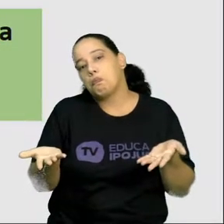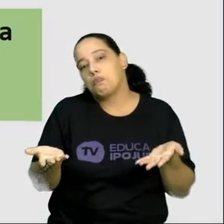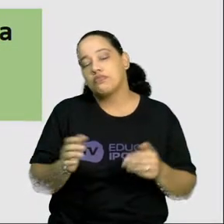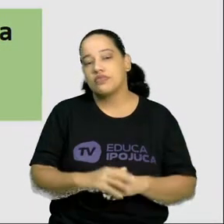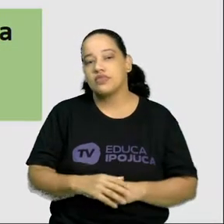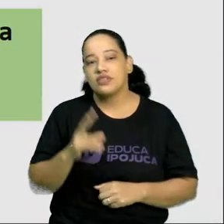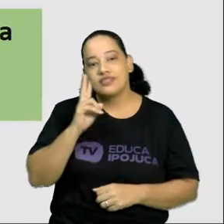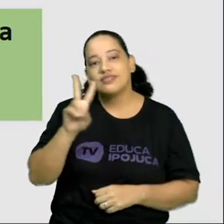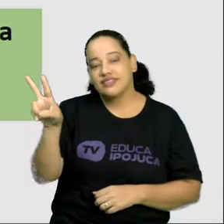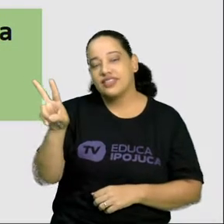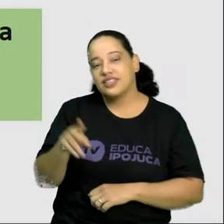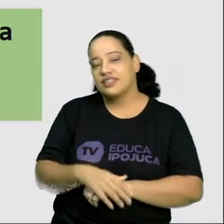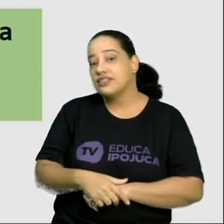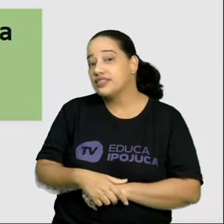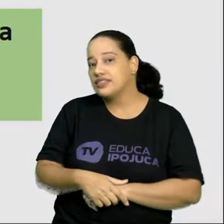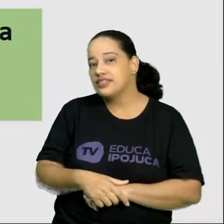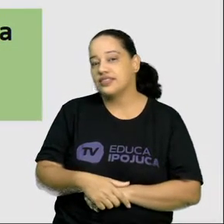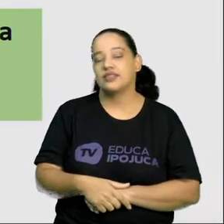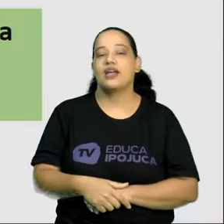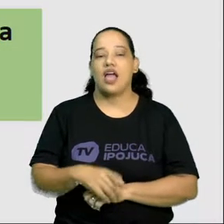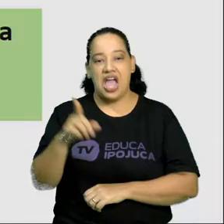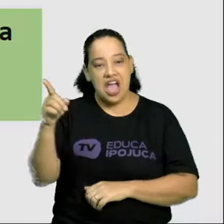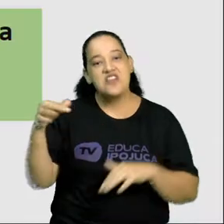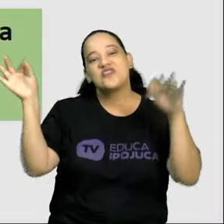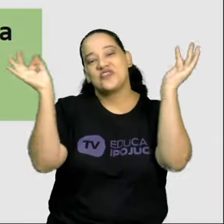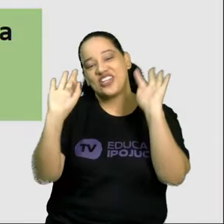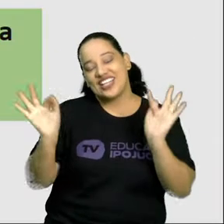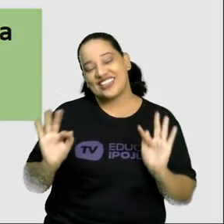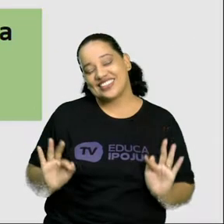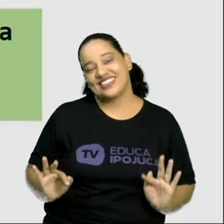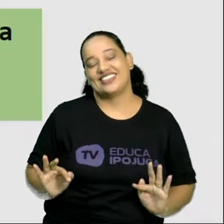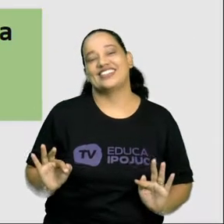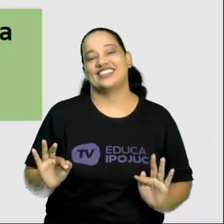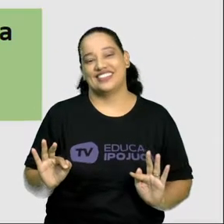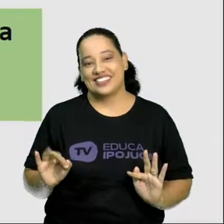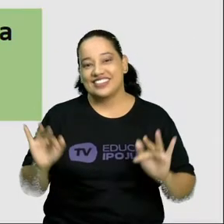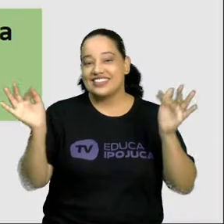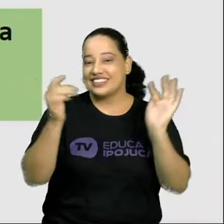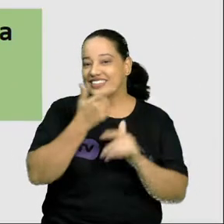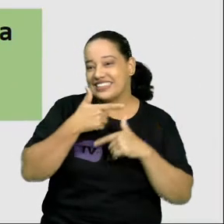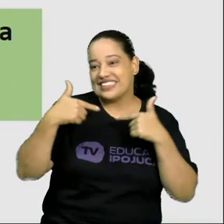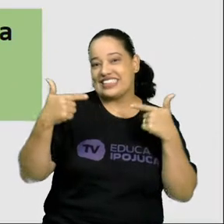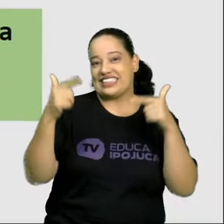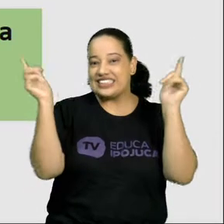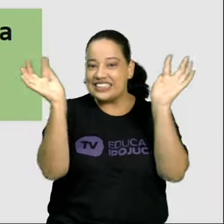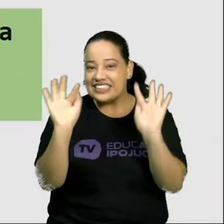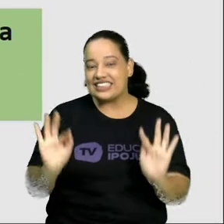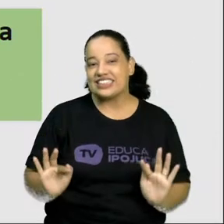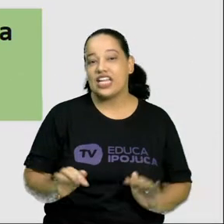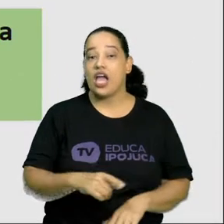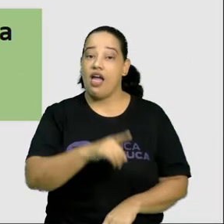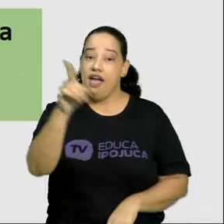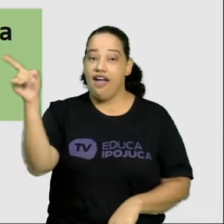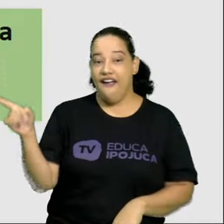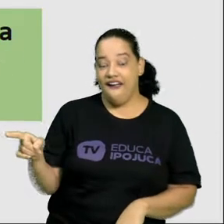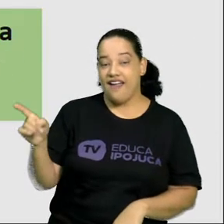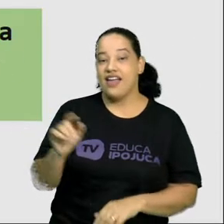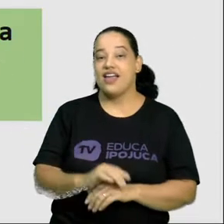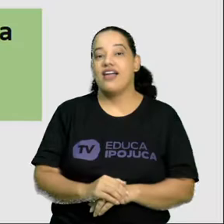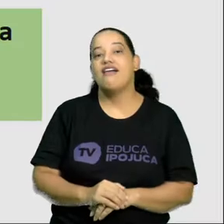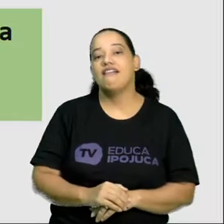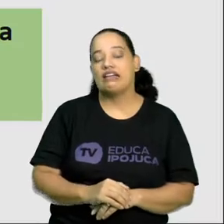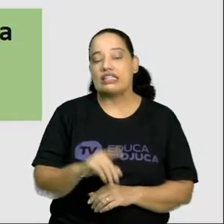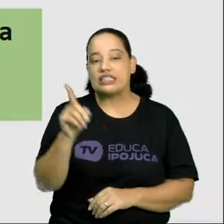Conseguiram observar? Elas estão felizes? Isso mesmo! Então, as crianças, elas